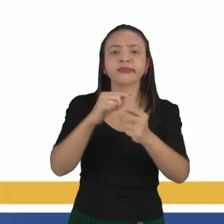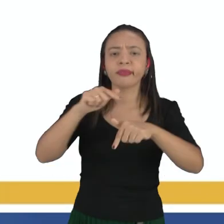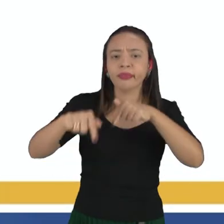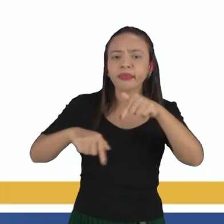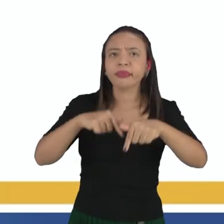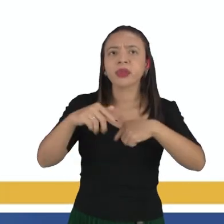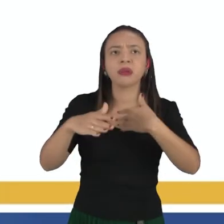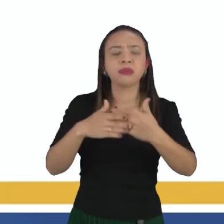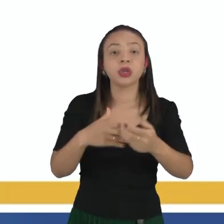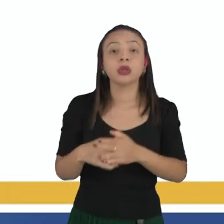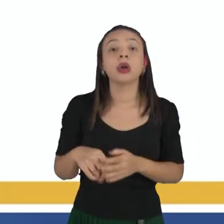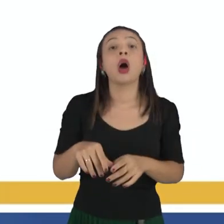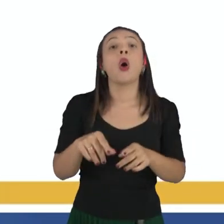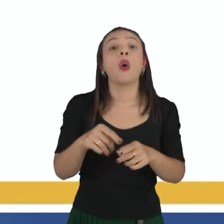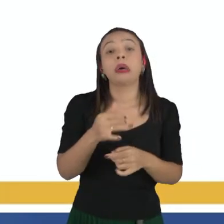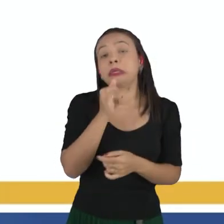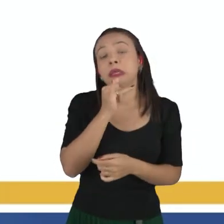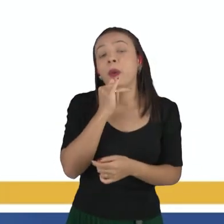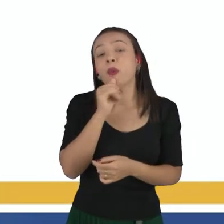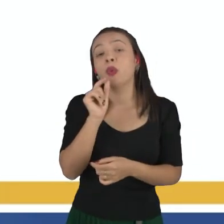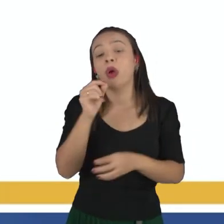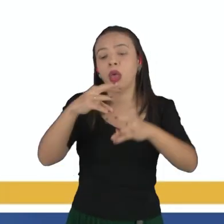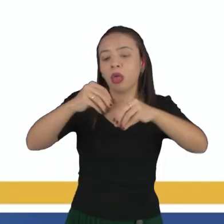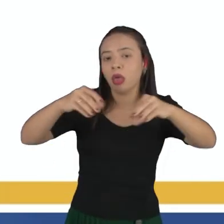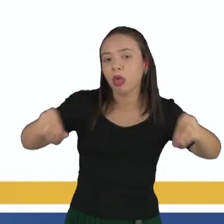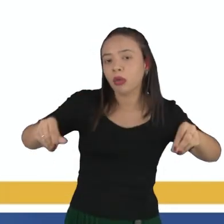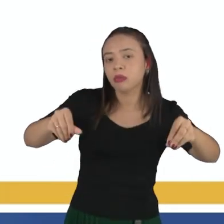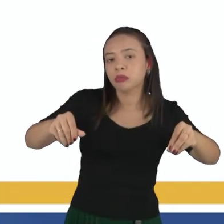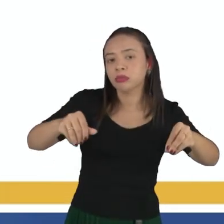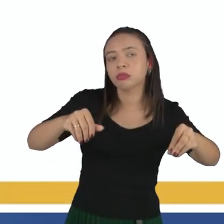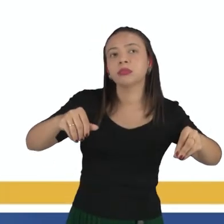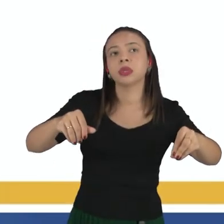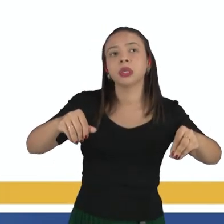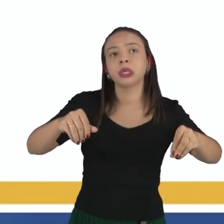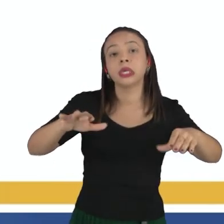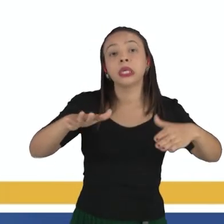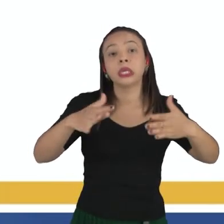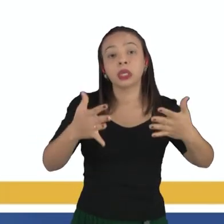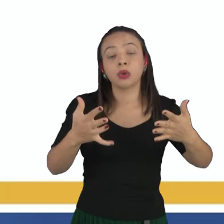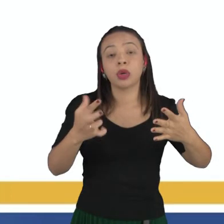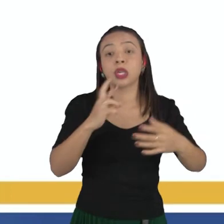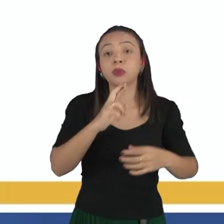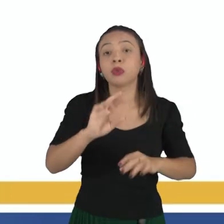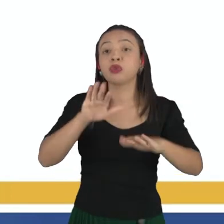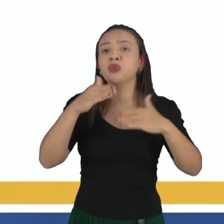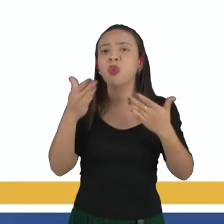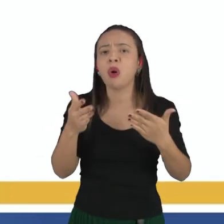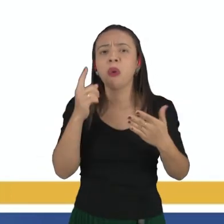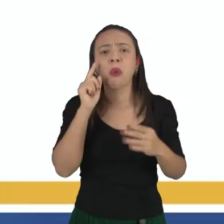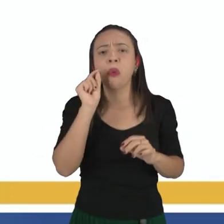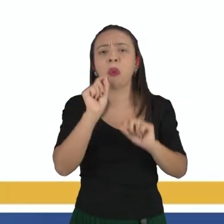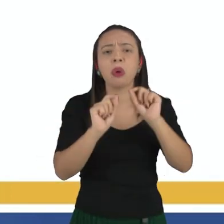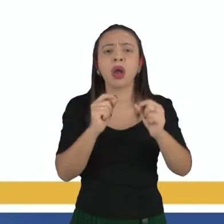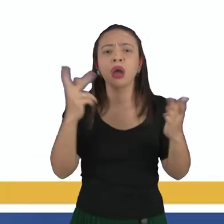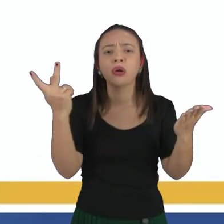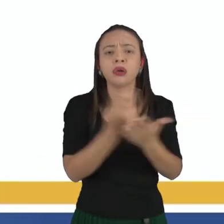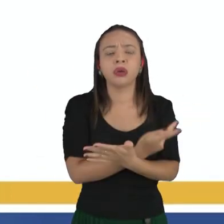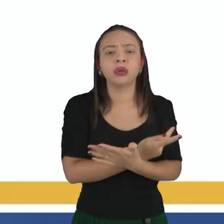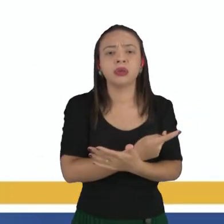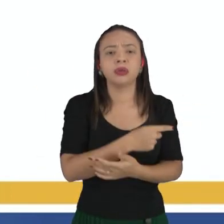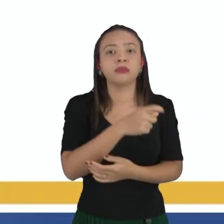deles foi a areia. Então o que que aconteceu? O que que ele teve como resultado, né, após o